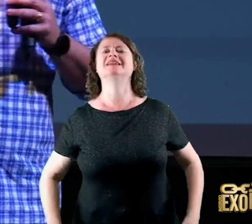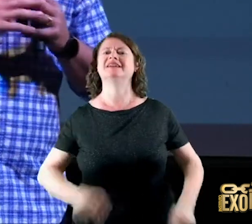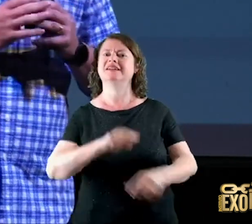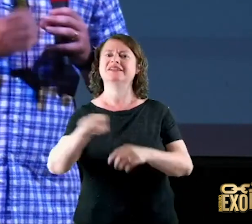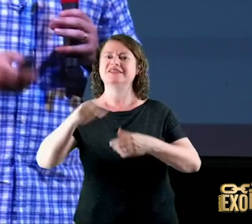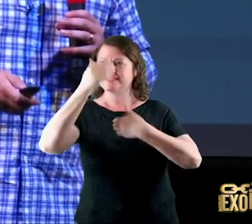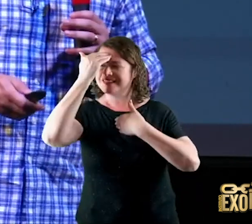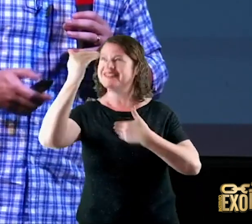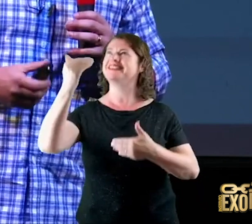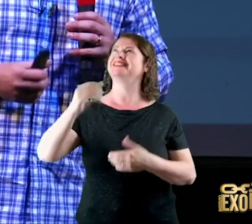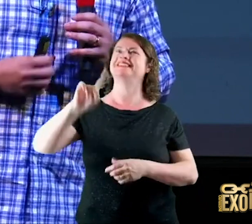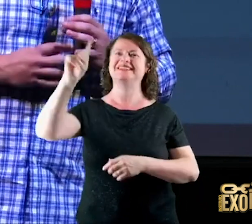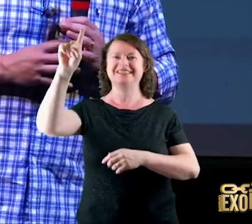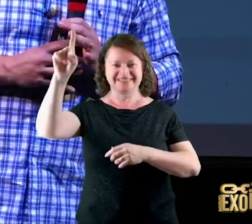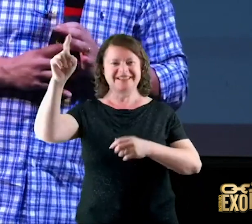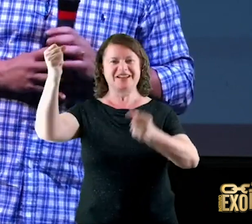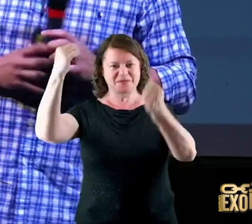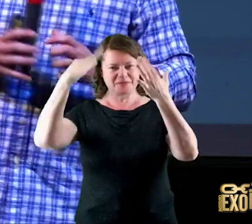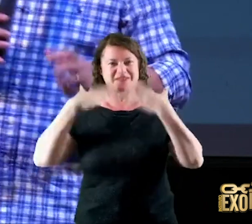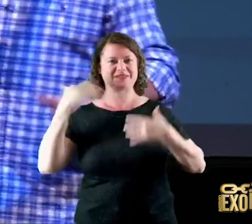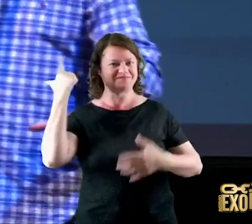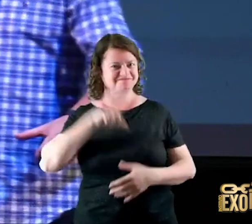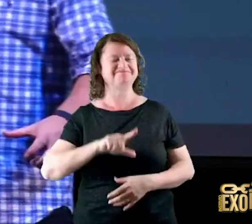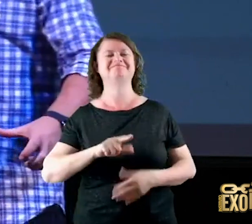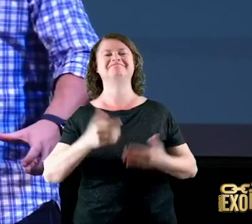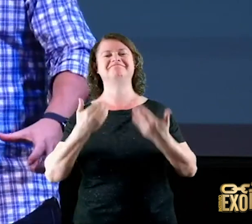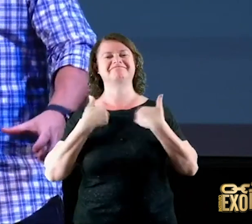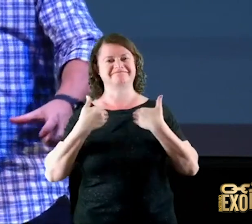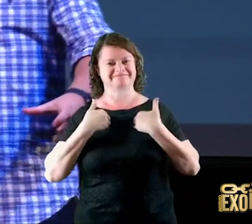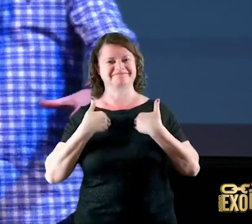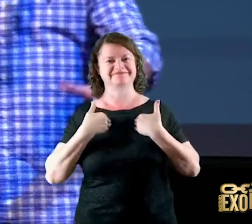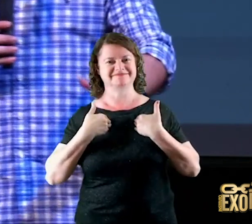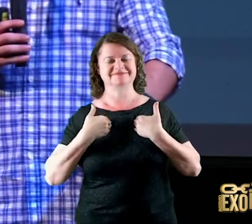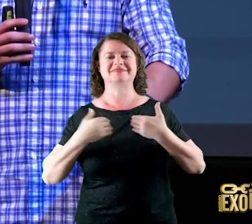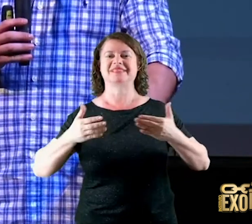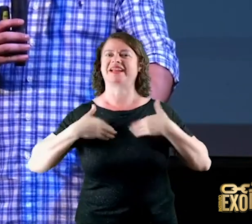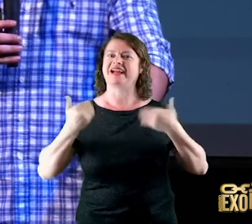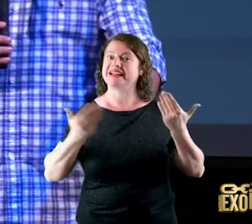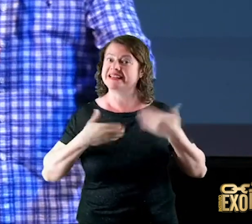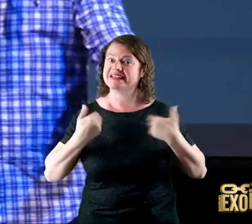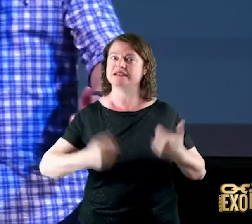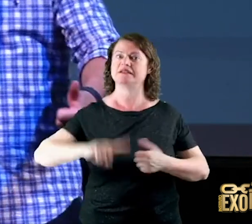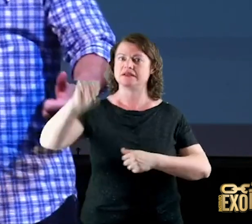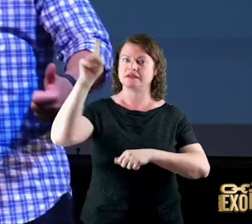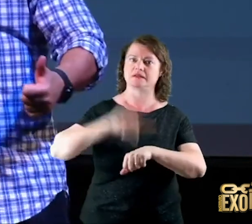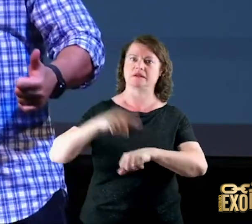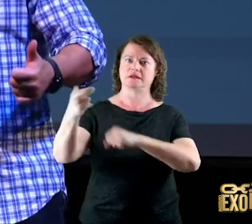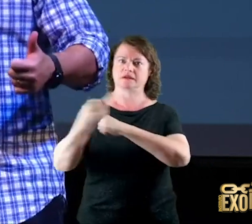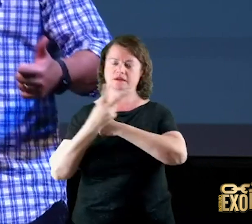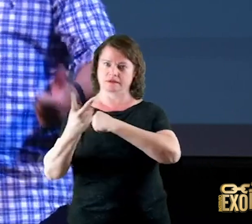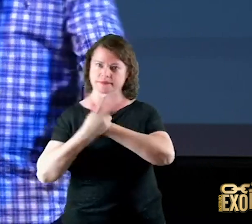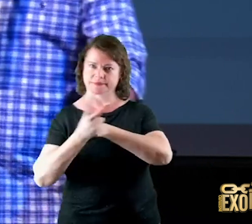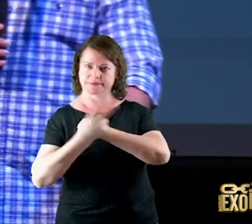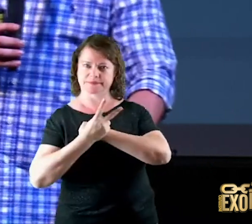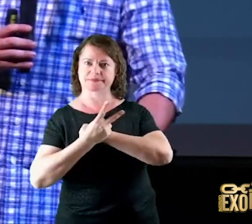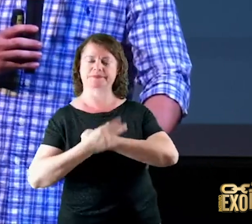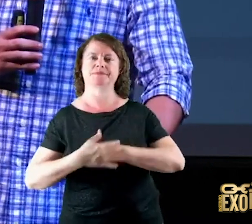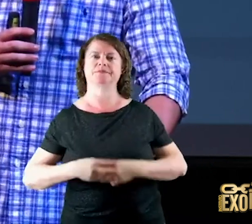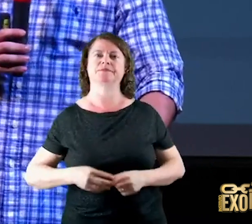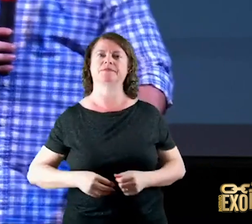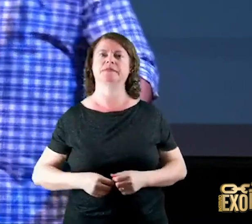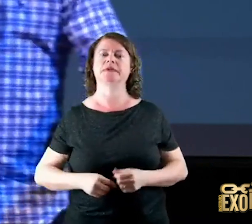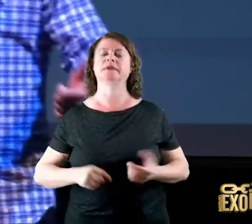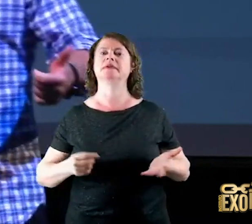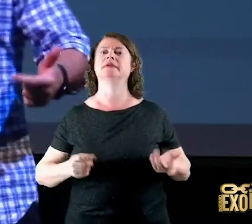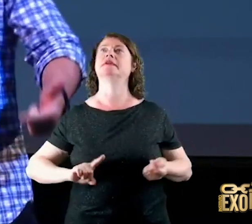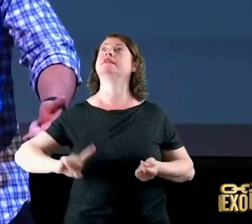porque ela te alcança existe a alegria de Deus em nos proteger tu és o lugar que me escondo